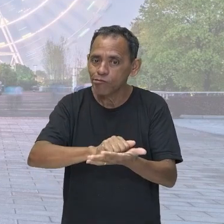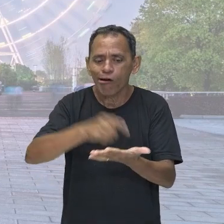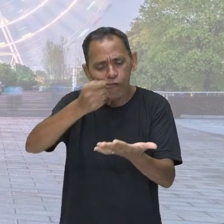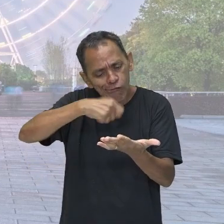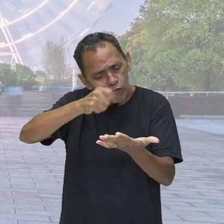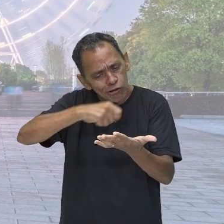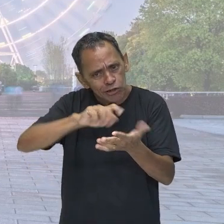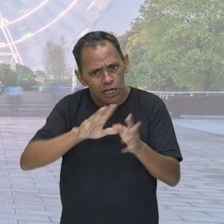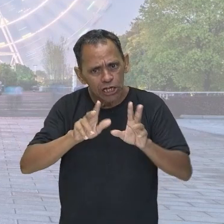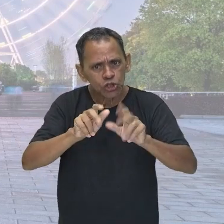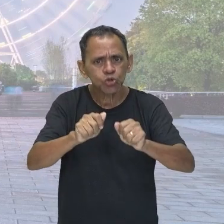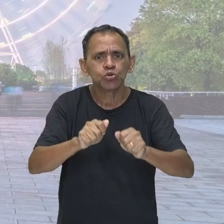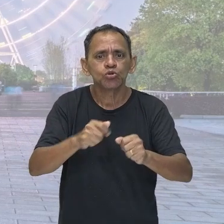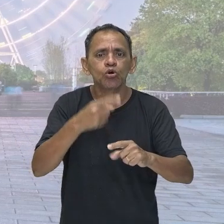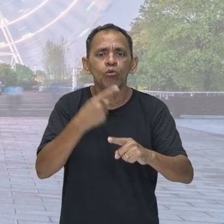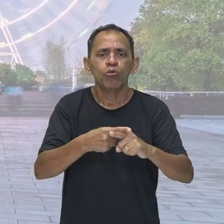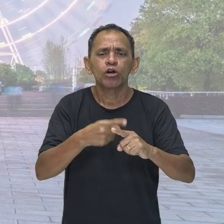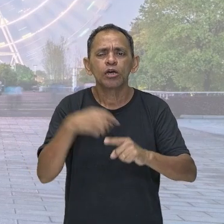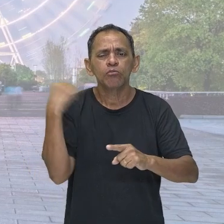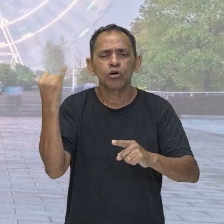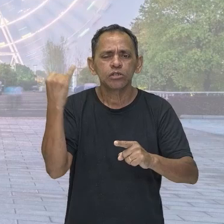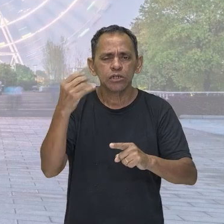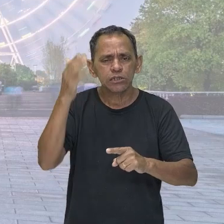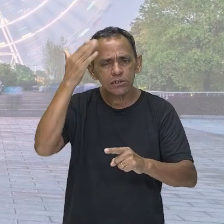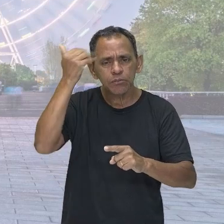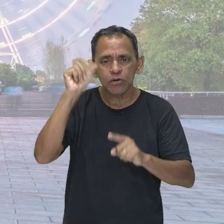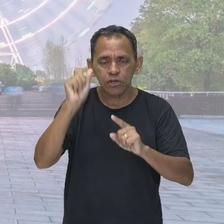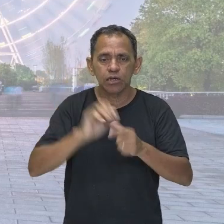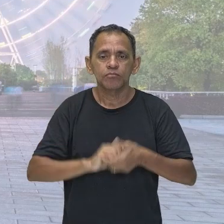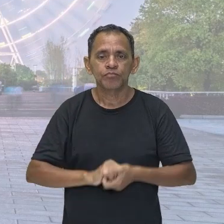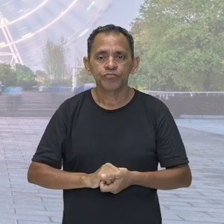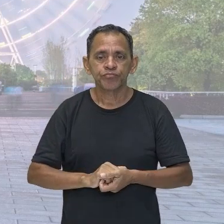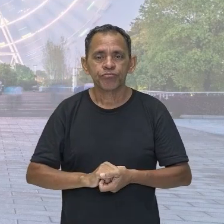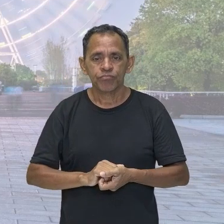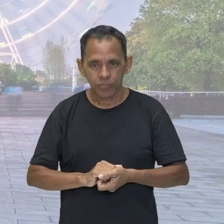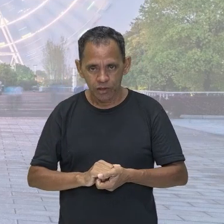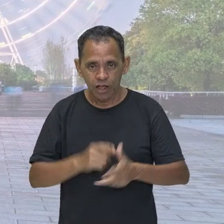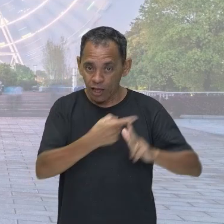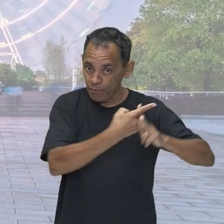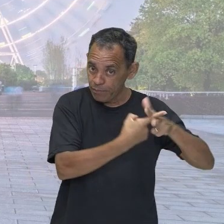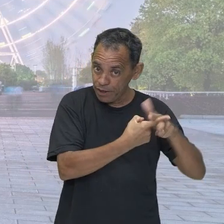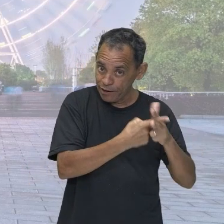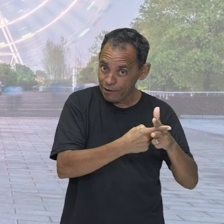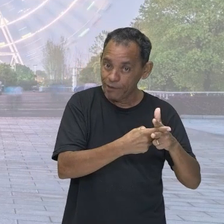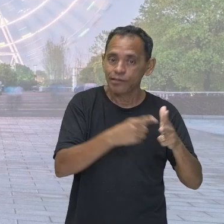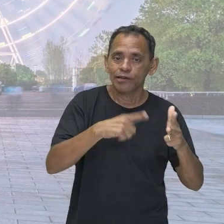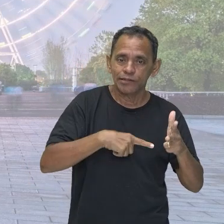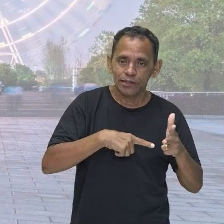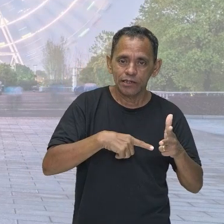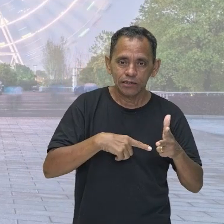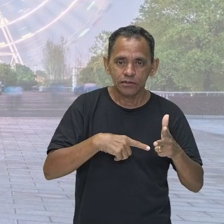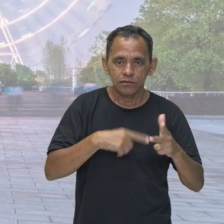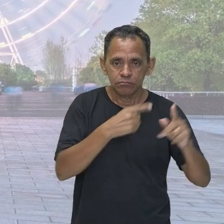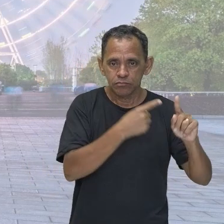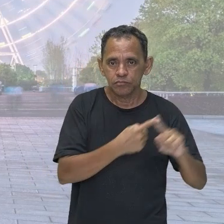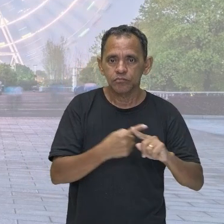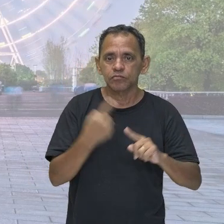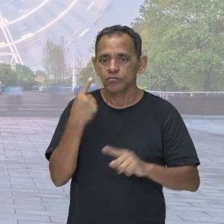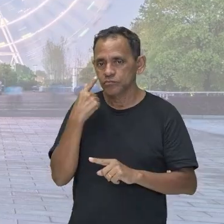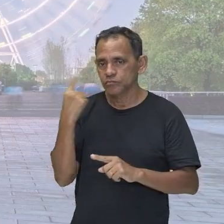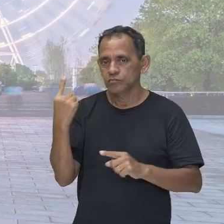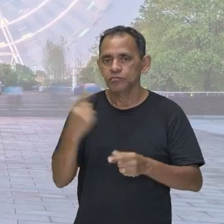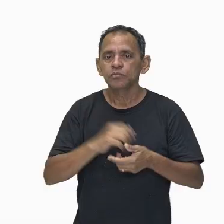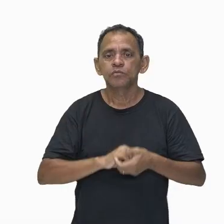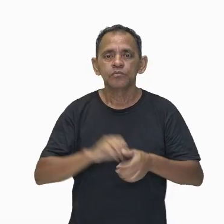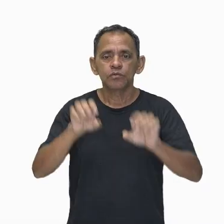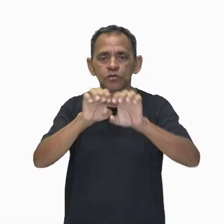que energia mecânica é a soma da energia cinética com a energia potencial? Aliás, vamos escrever isso matematicamente pra